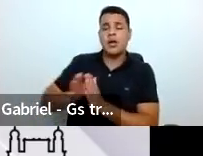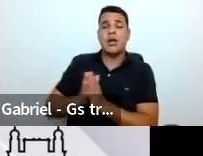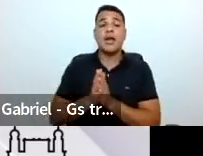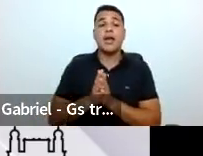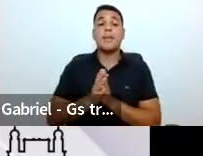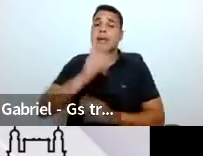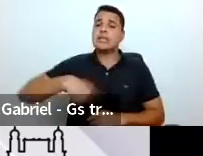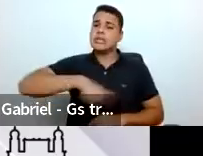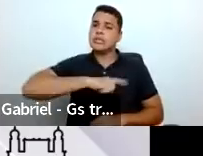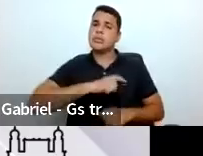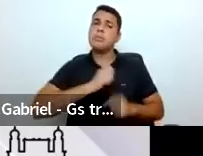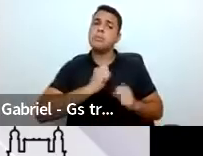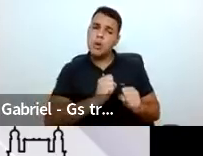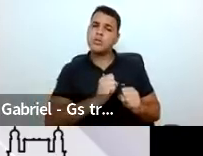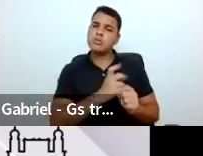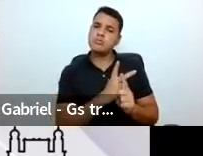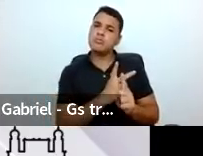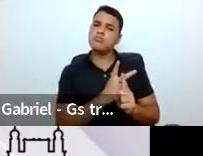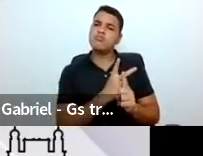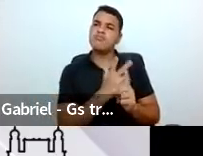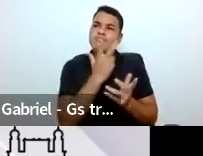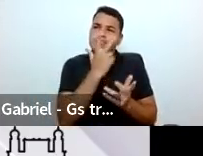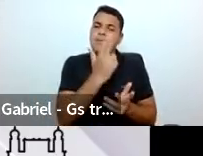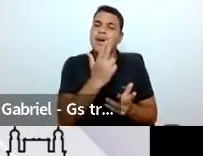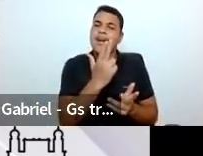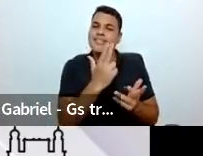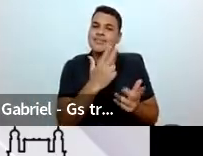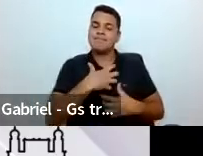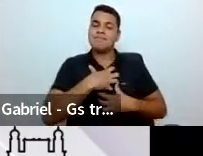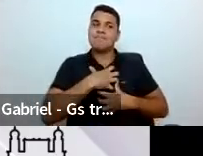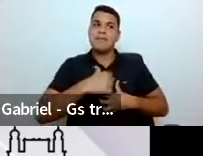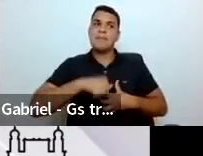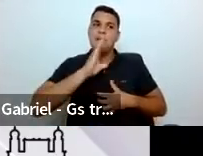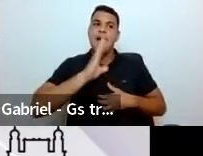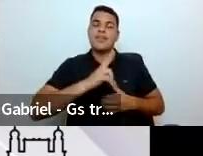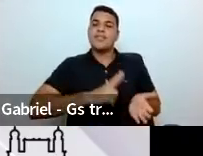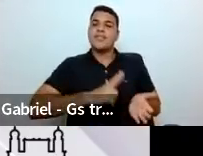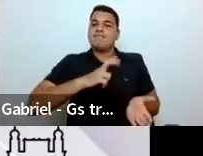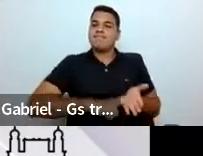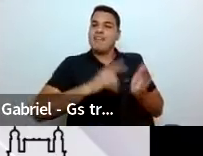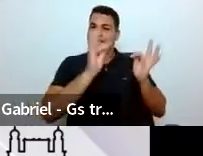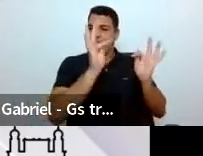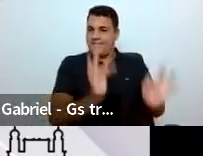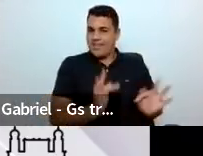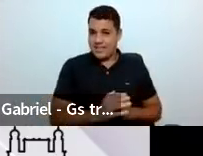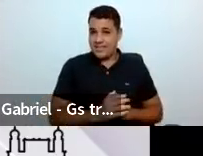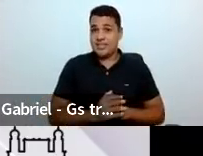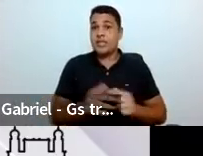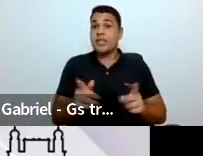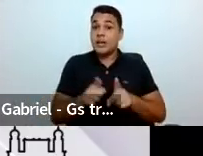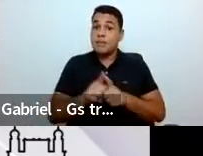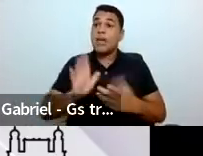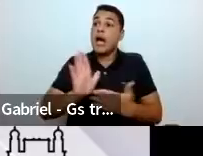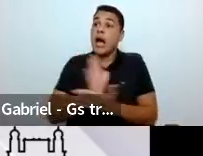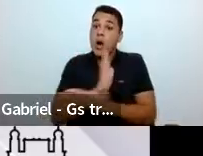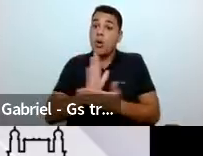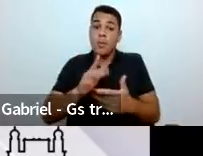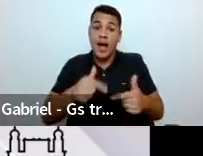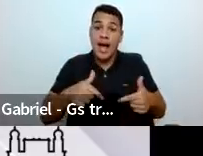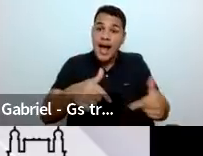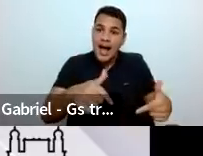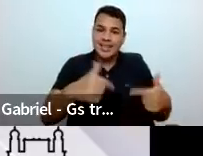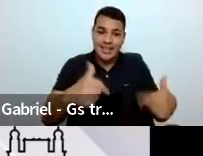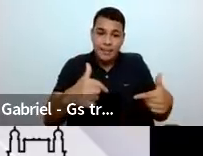pandemia de Covid no Brasil e em todo o mundo, a gente já está podendo voltar, retomar algumas de nossas atividades.